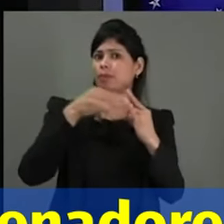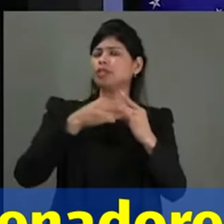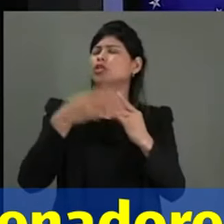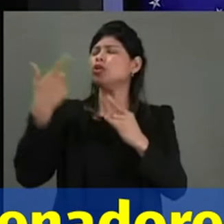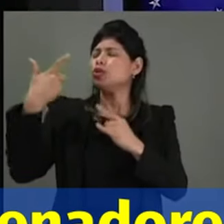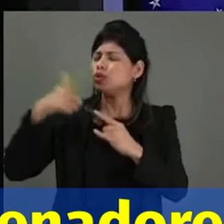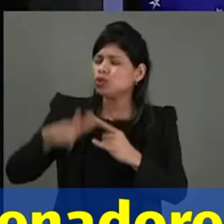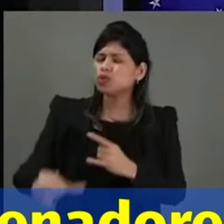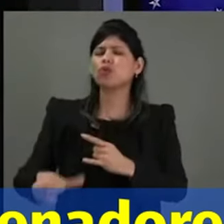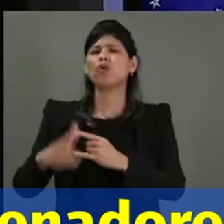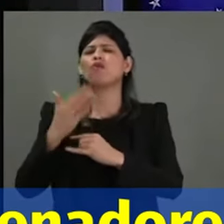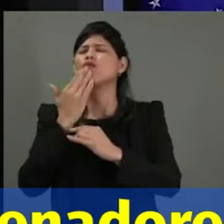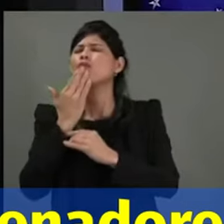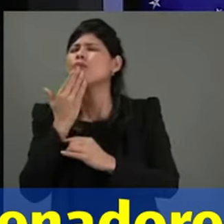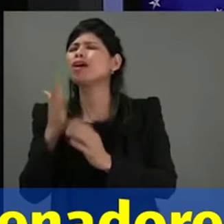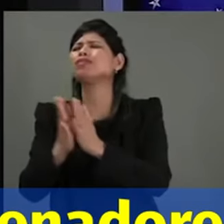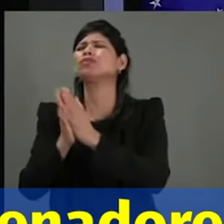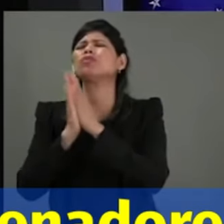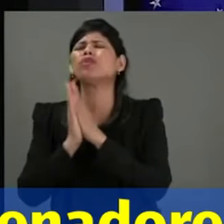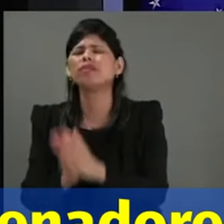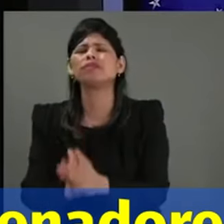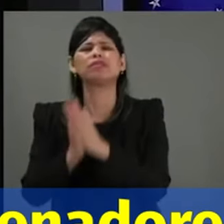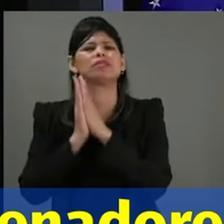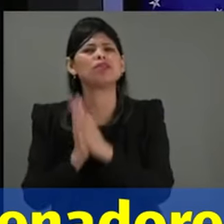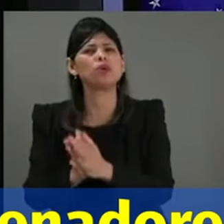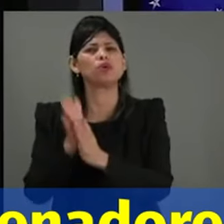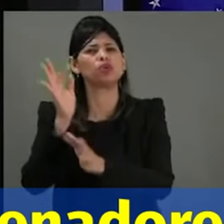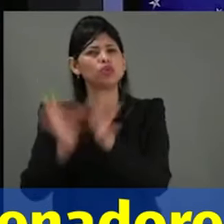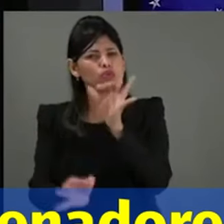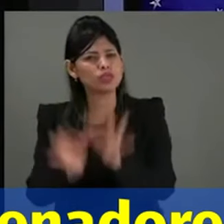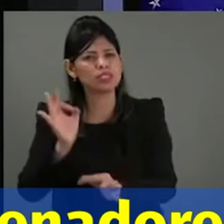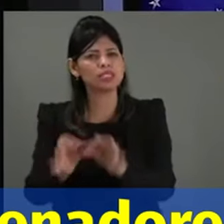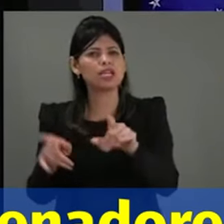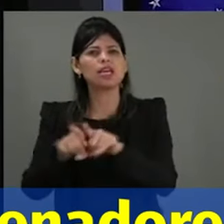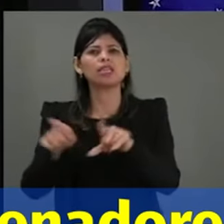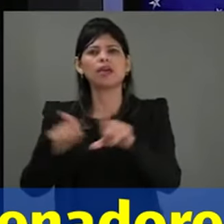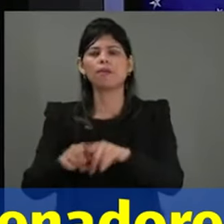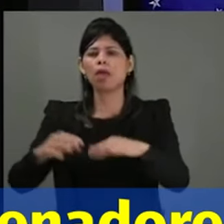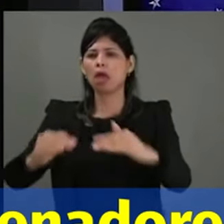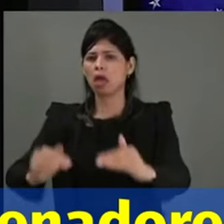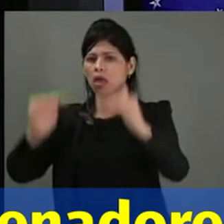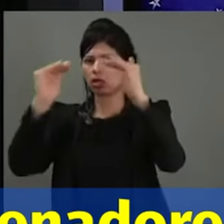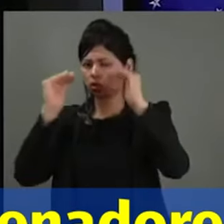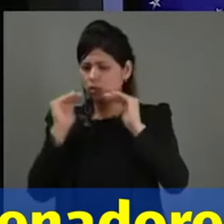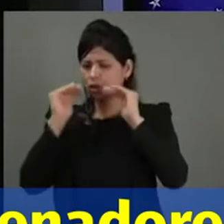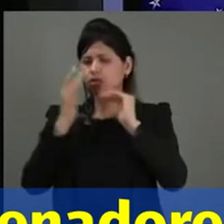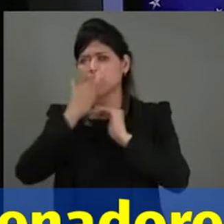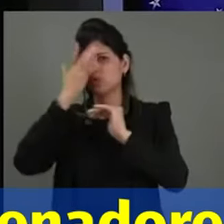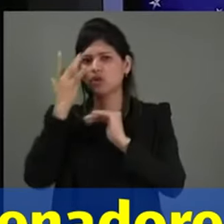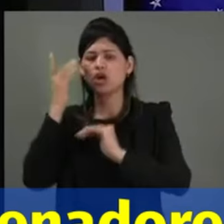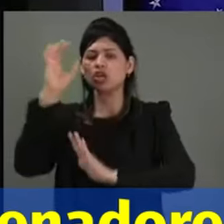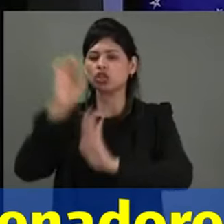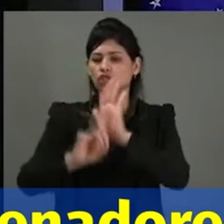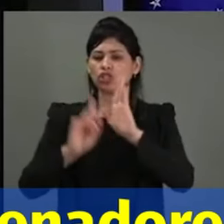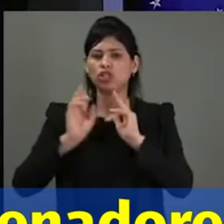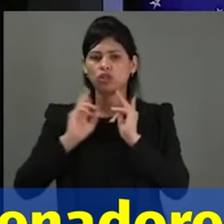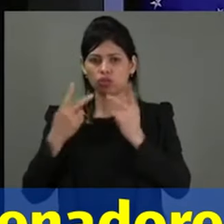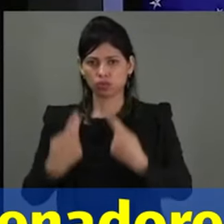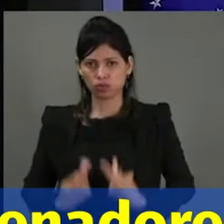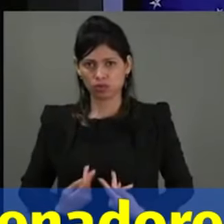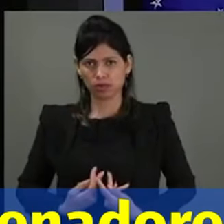vez, o clamor por justiça e respeito aos mínimos direitos humanos. Senhor presidente, eu